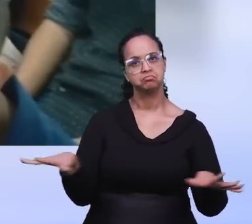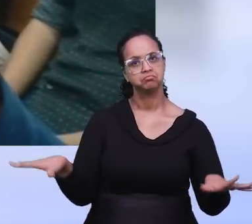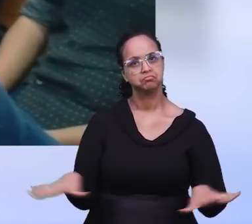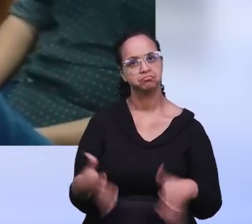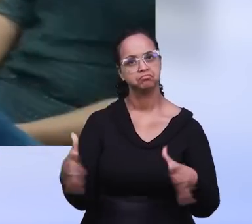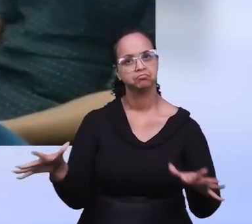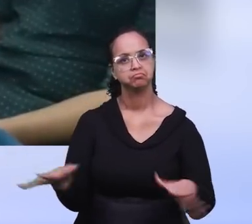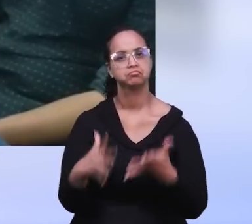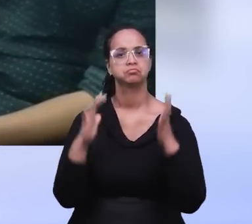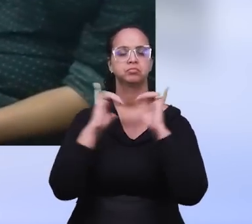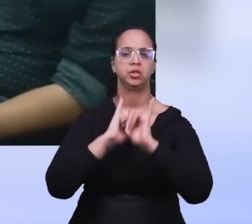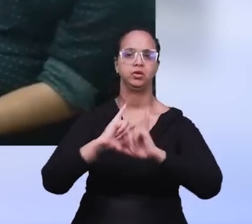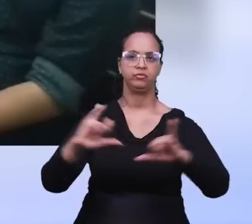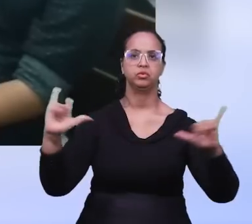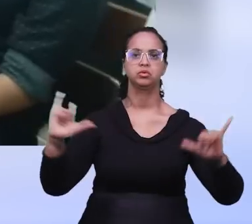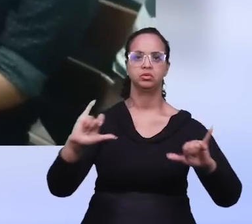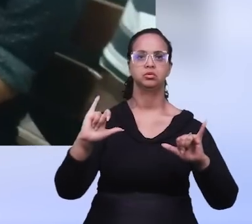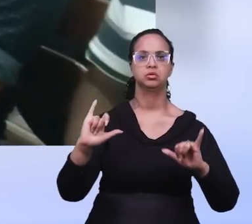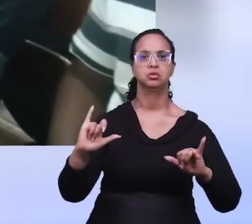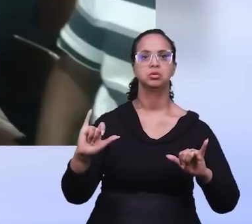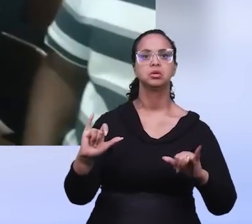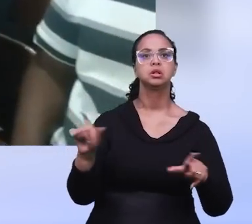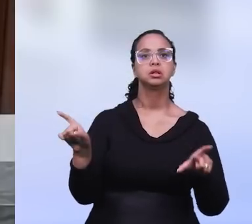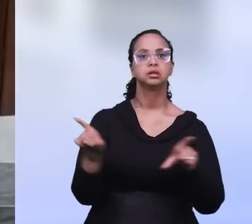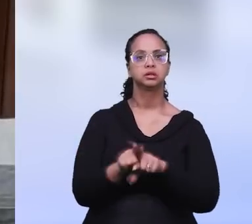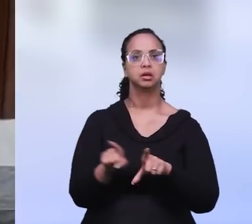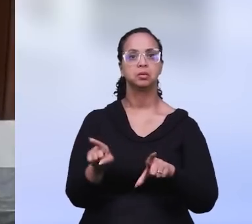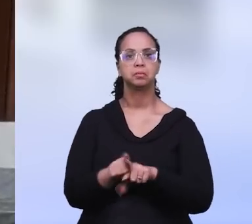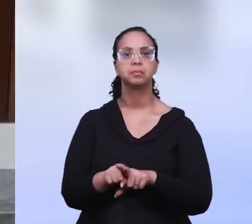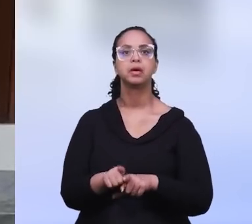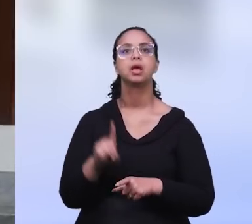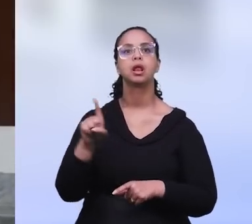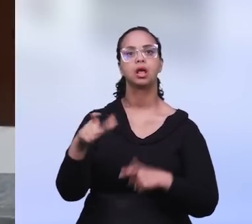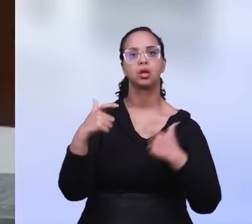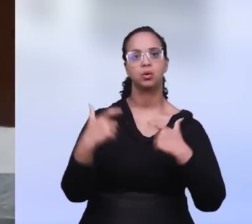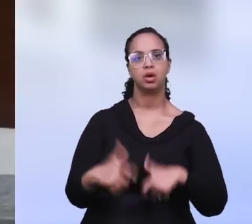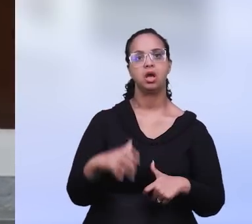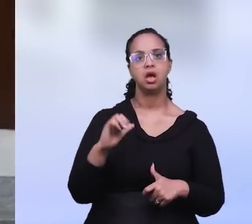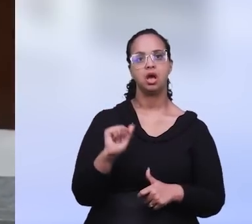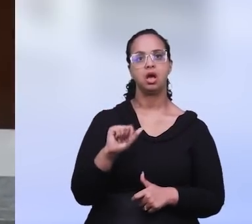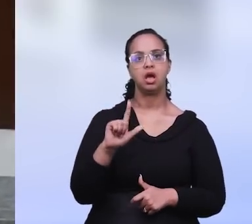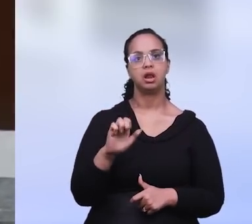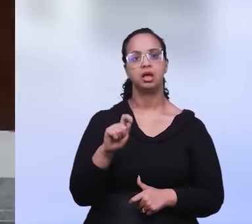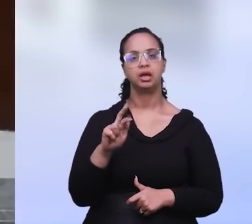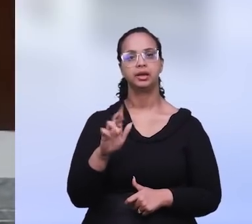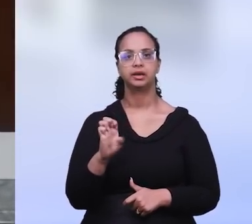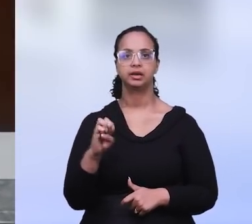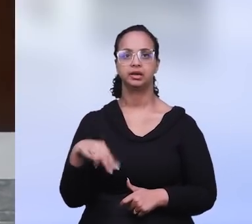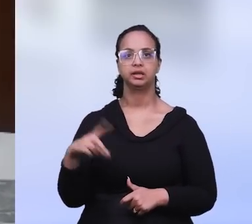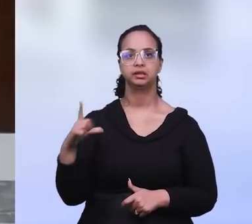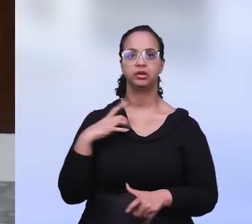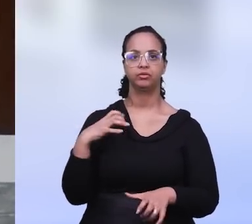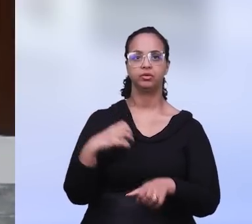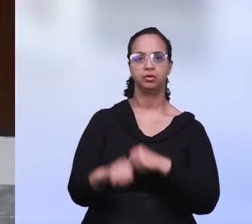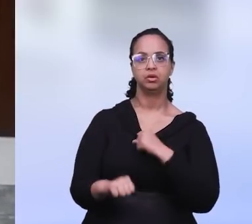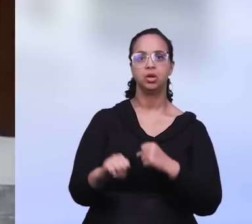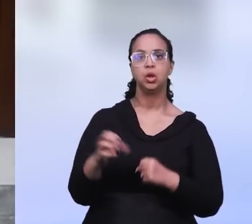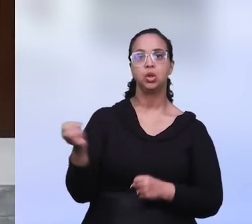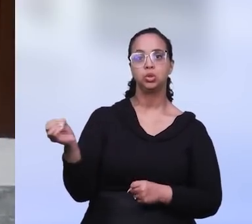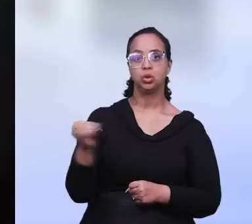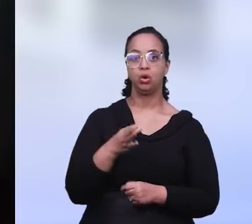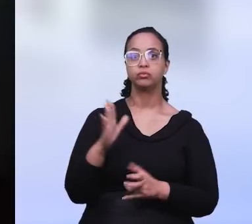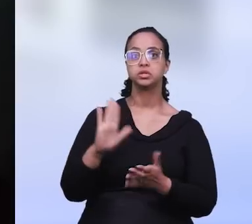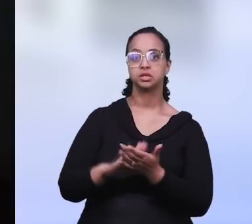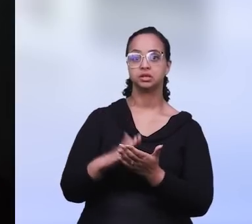que esses valentes permaneçam anunciando o Maranata. E na ICM Alecrim, também na capital, houve um culto pela formatura de